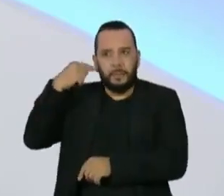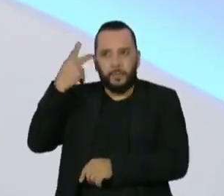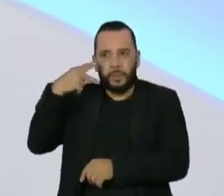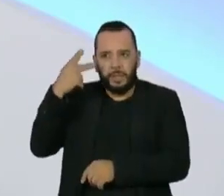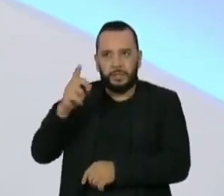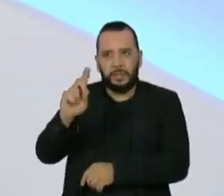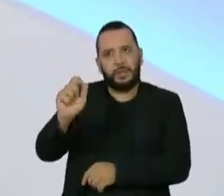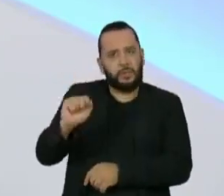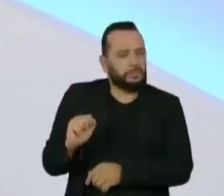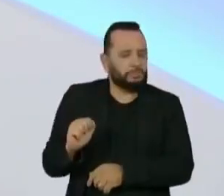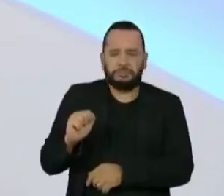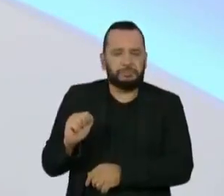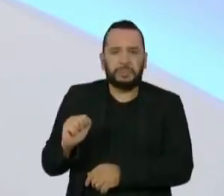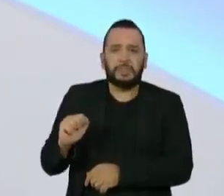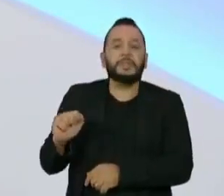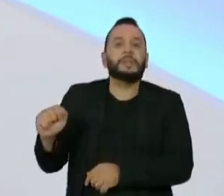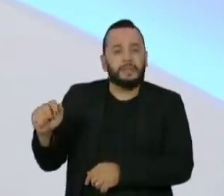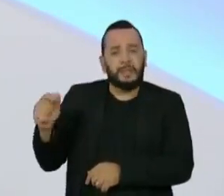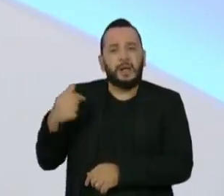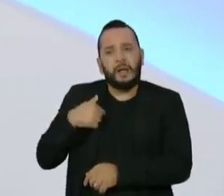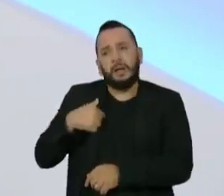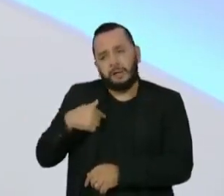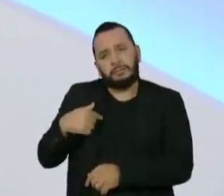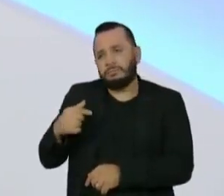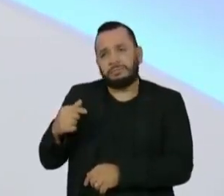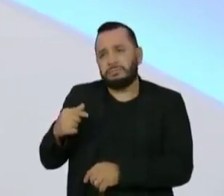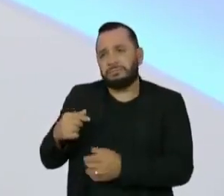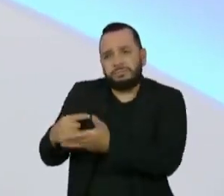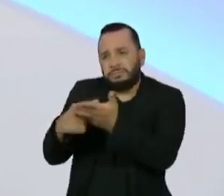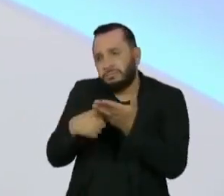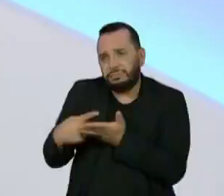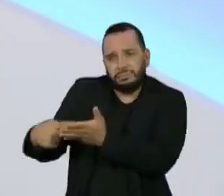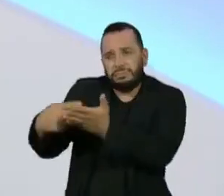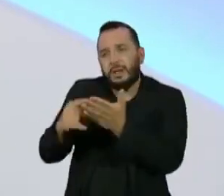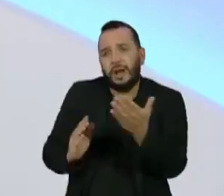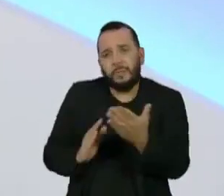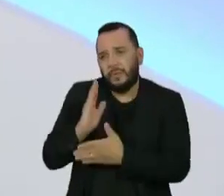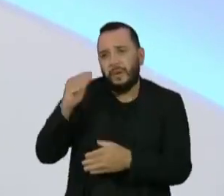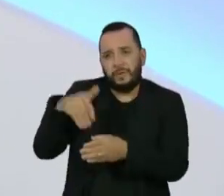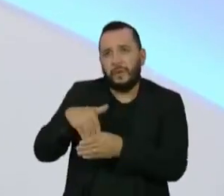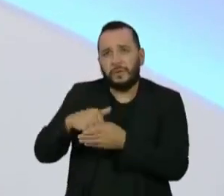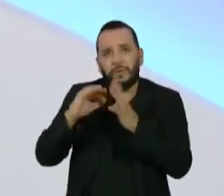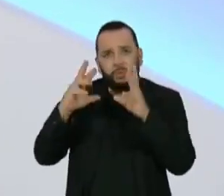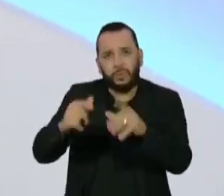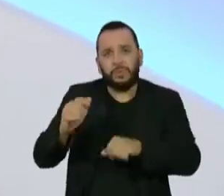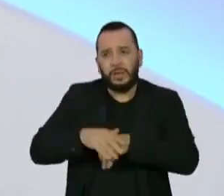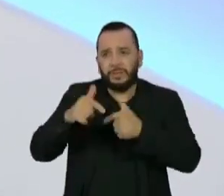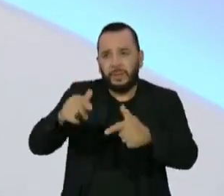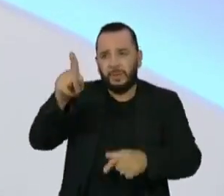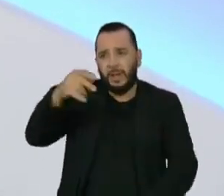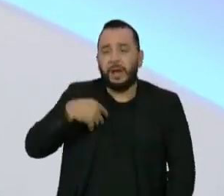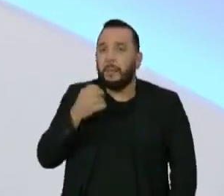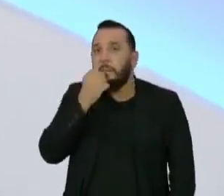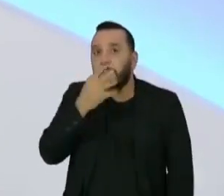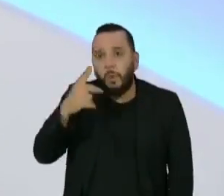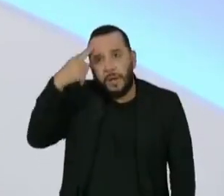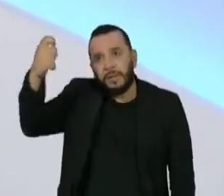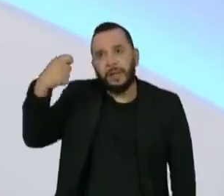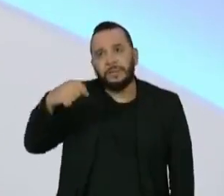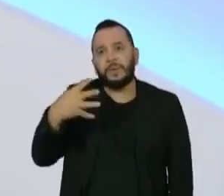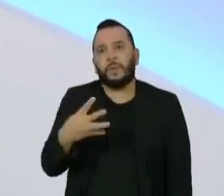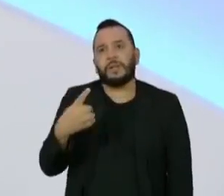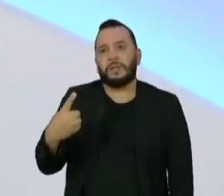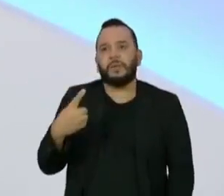de um colegiado que precisa ter maioria de votos para aprovar qualquer coisa. E isso persiste em tudo que a gente faz lá. Uma boa ideia precisa de 41 votos.